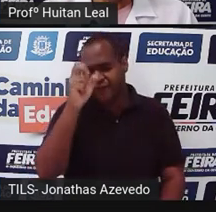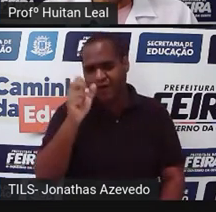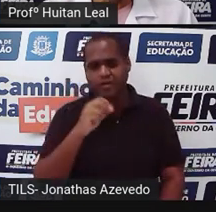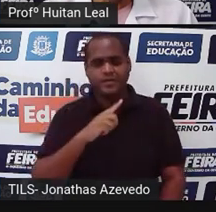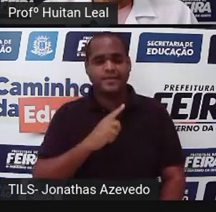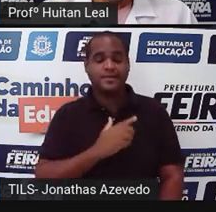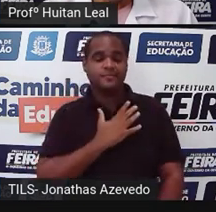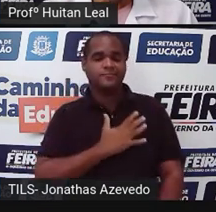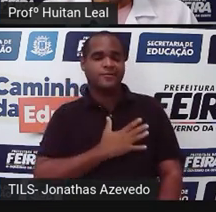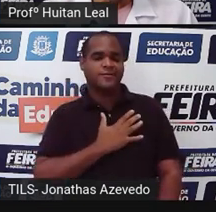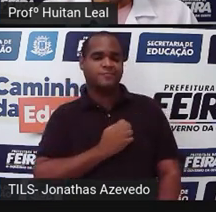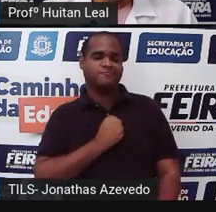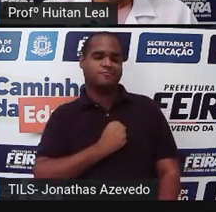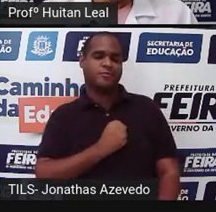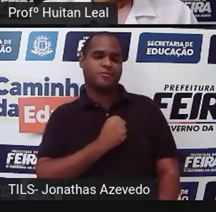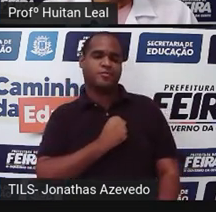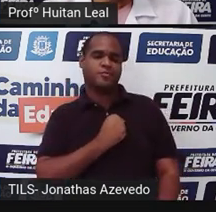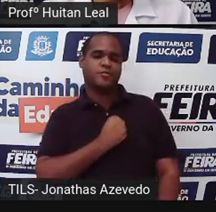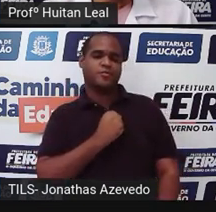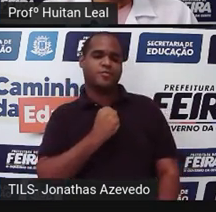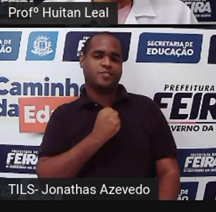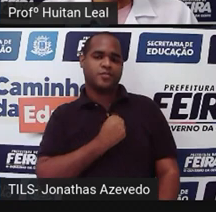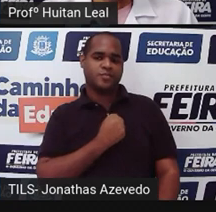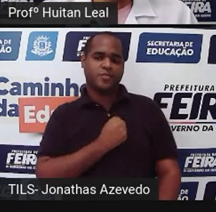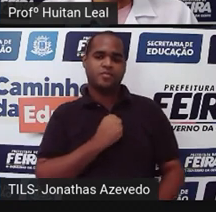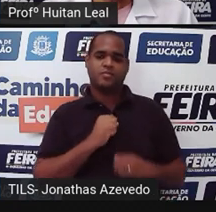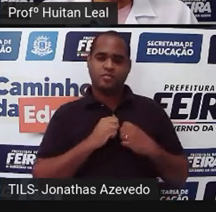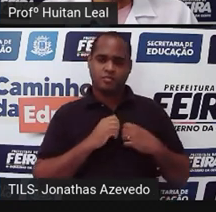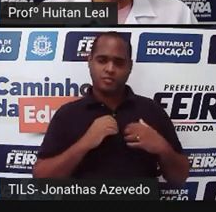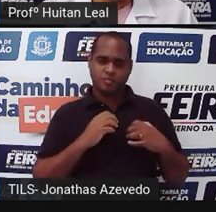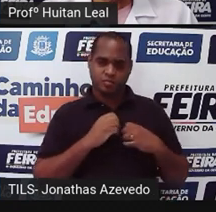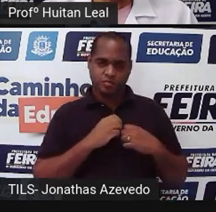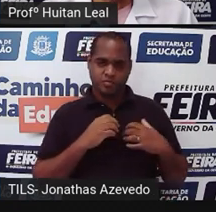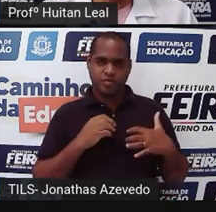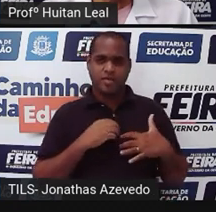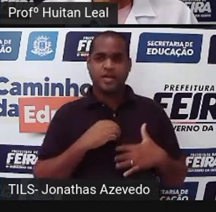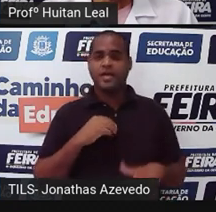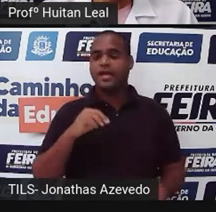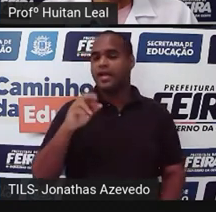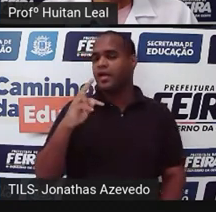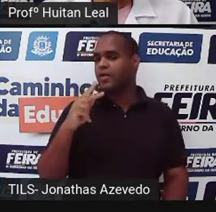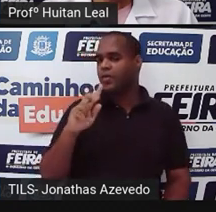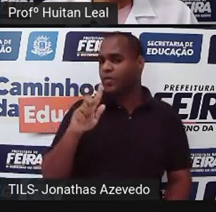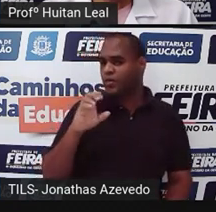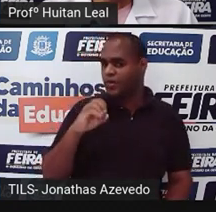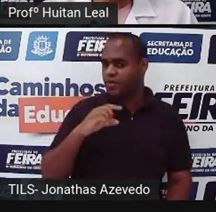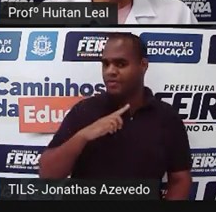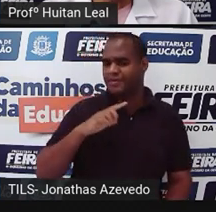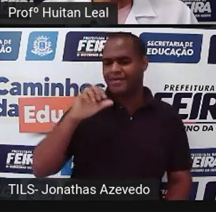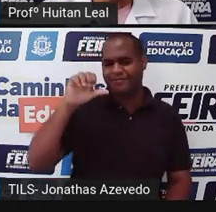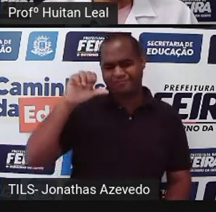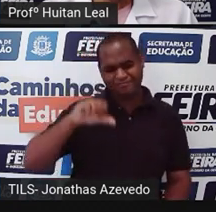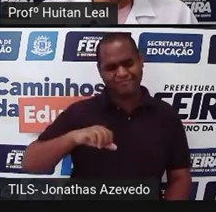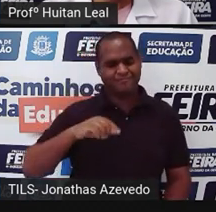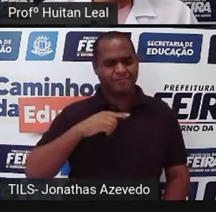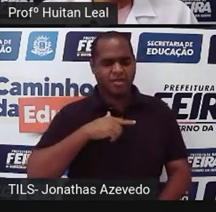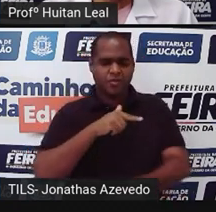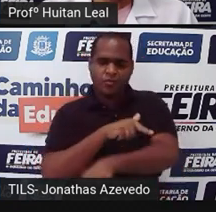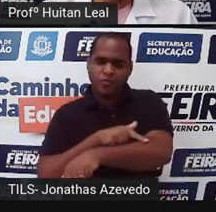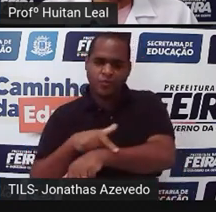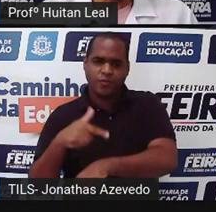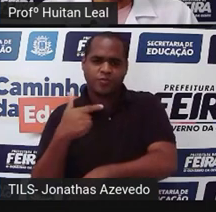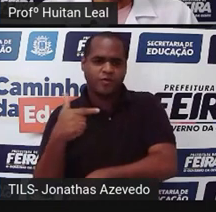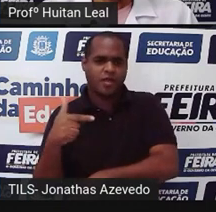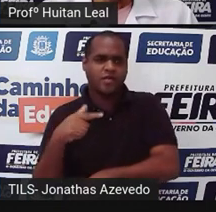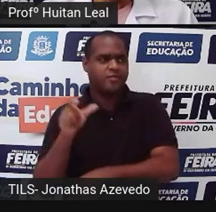iluminou. Hugo entendeu que ele não tinha amigos porque era tão pouco cavaleiro quanto o seu